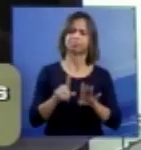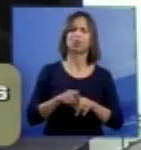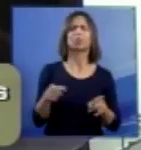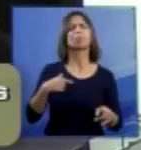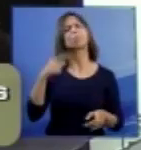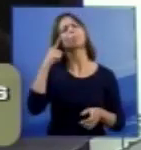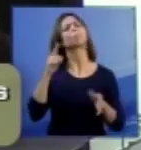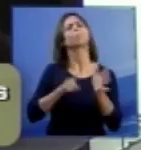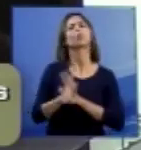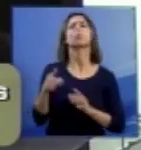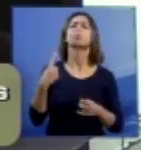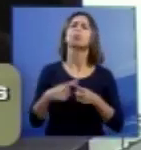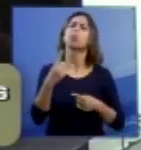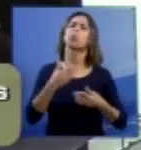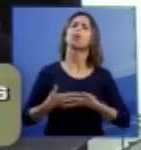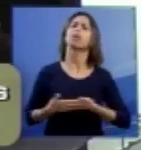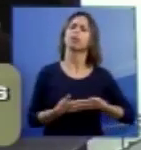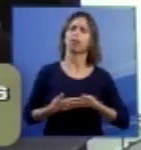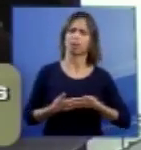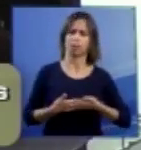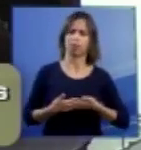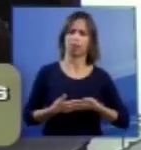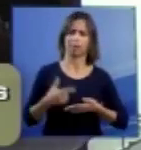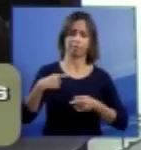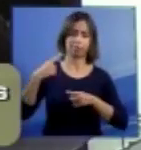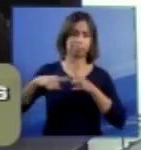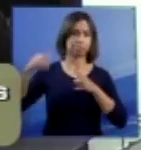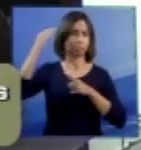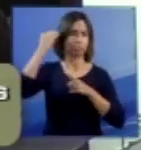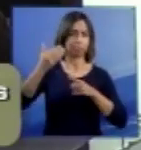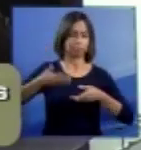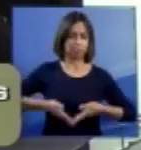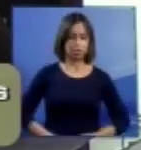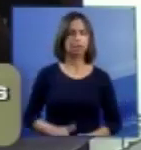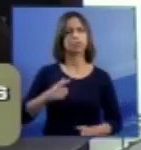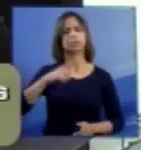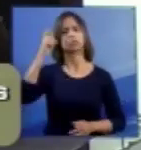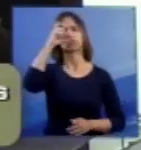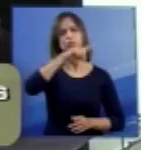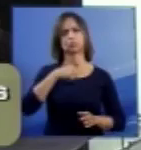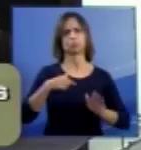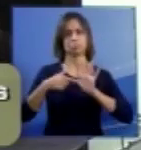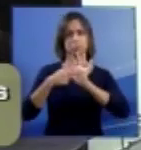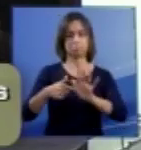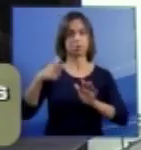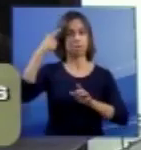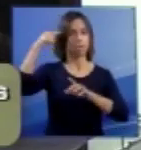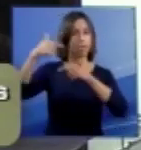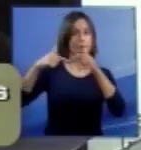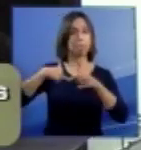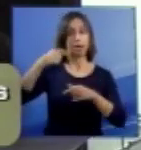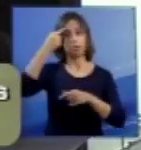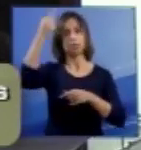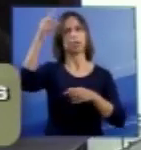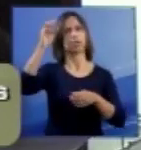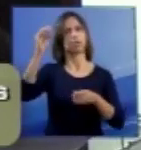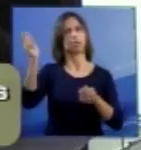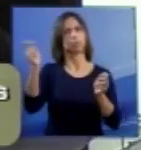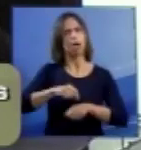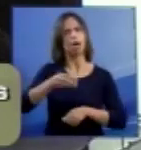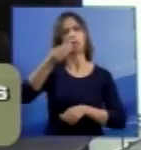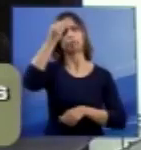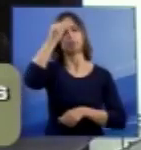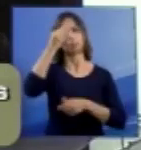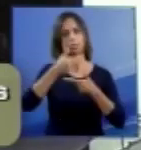uma criança que sobrevive a anencefala teria dificuldades para se expressar cognitivamente? Esse mesmo autor,